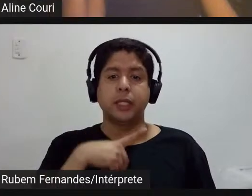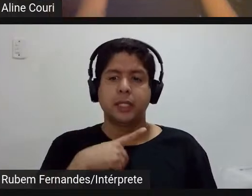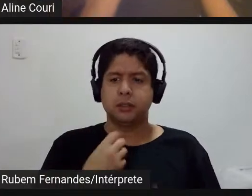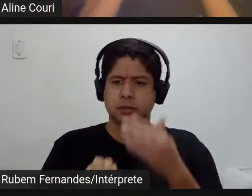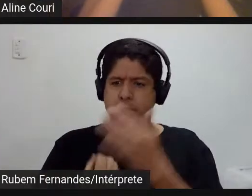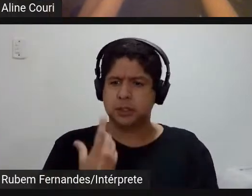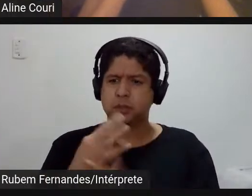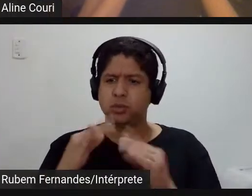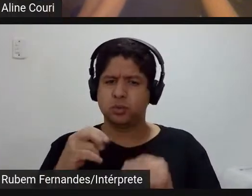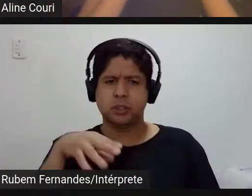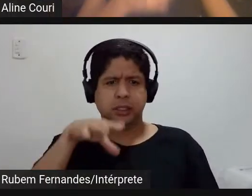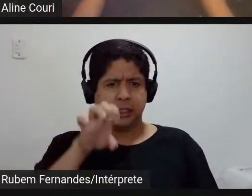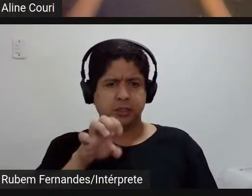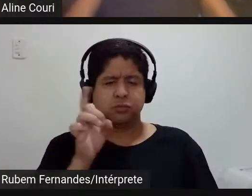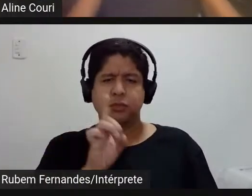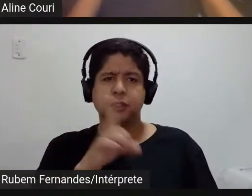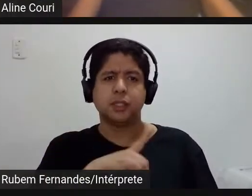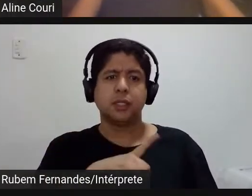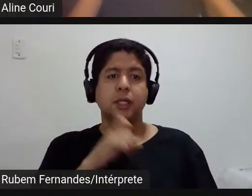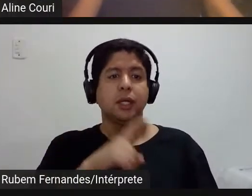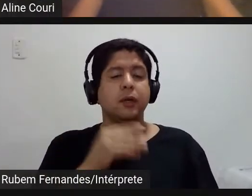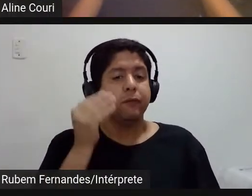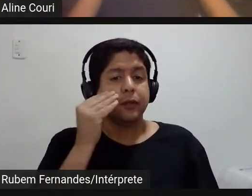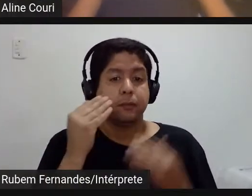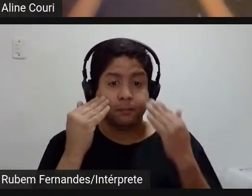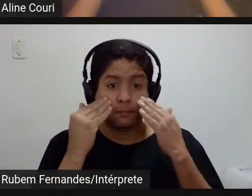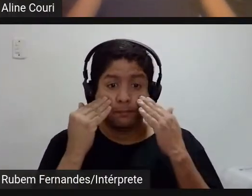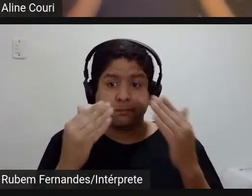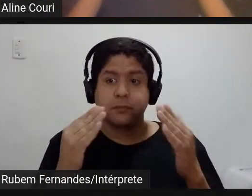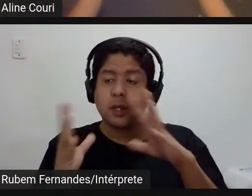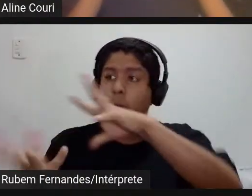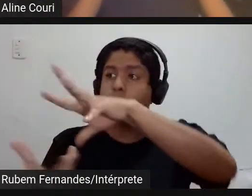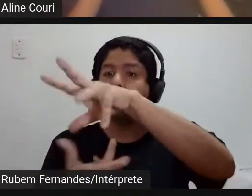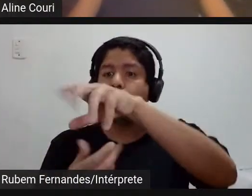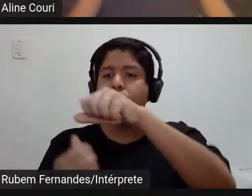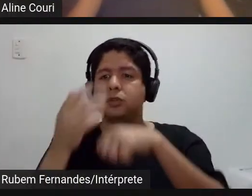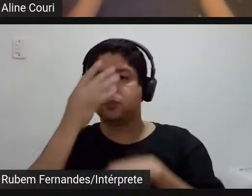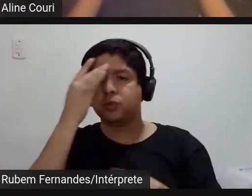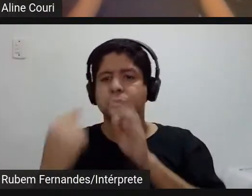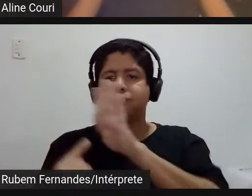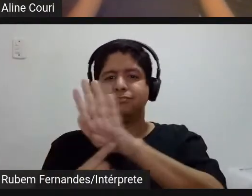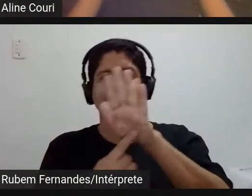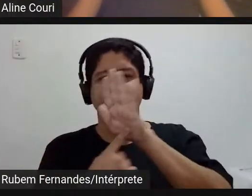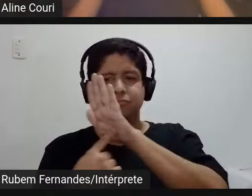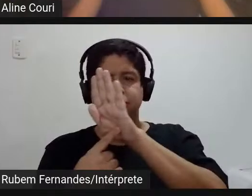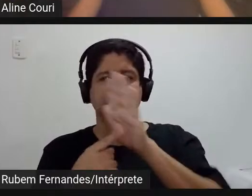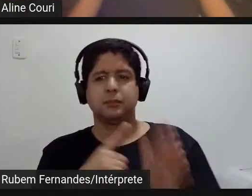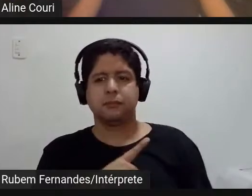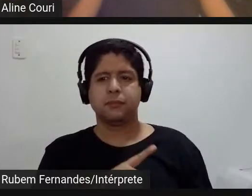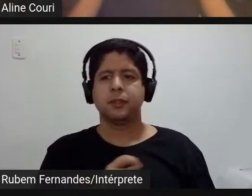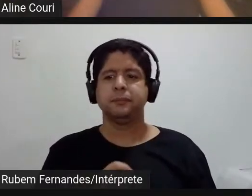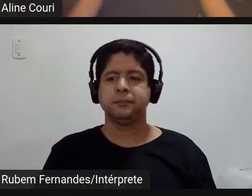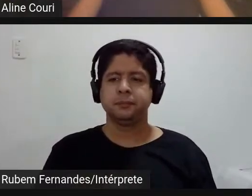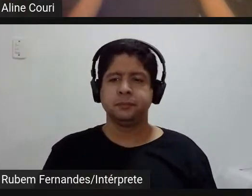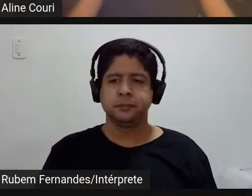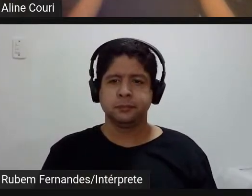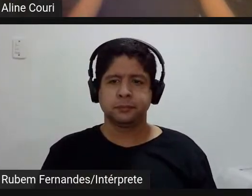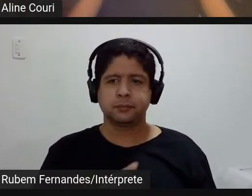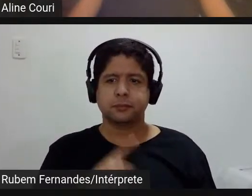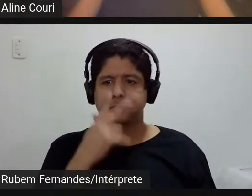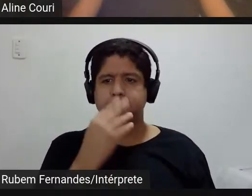artes e evidenciar isso para o mundo e para as pessoas hoje porque gente a vida fica tão mais